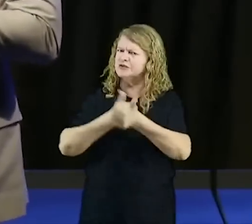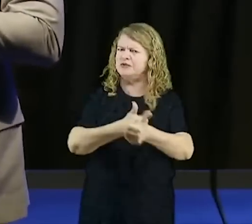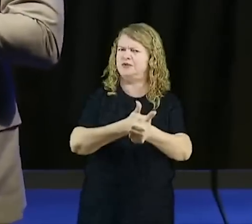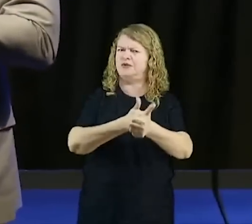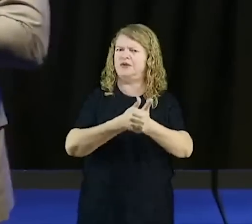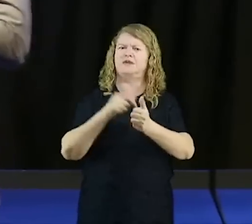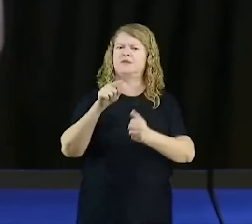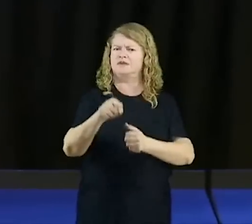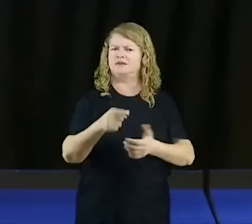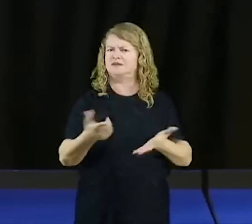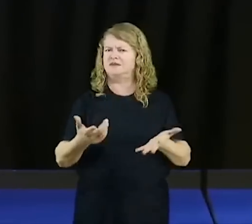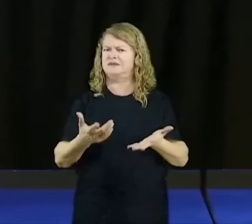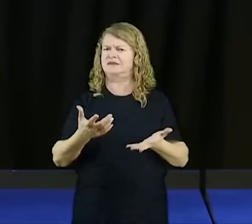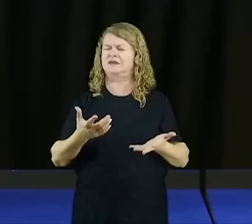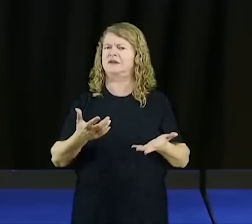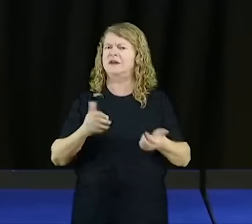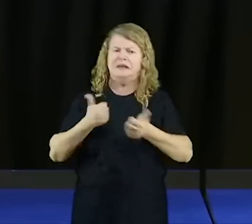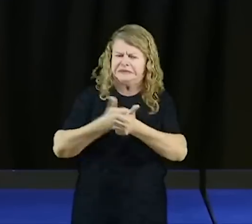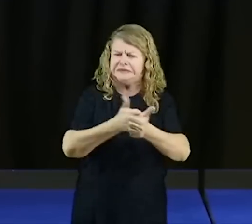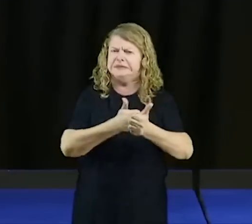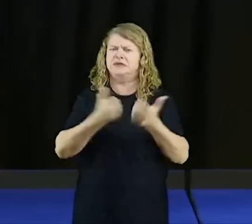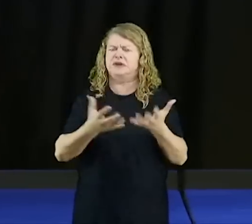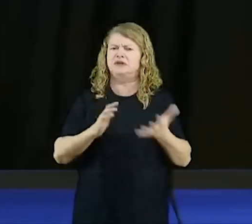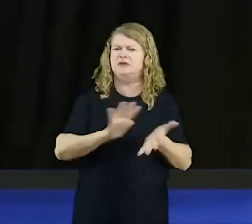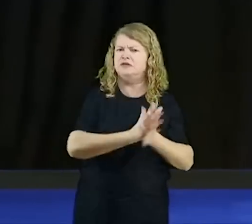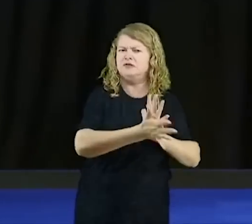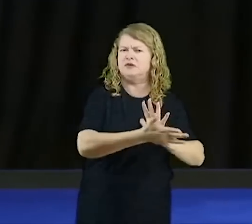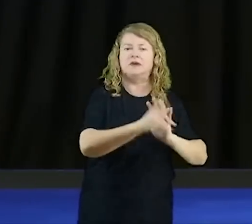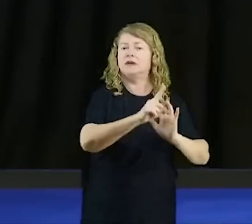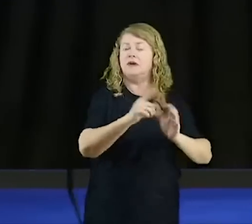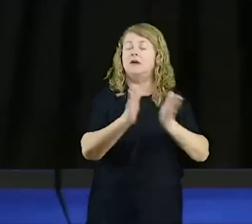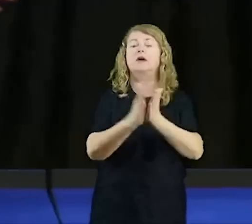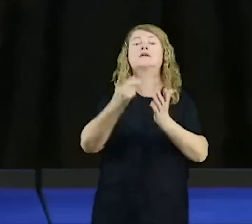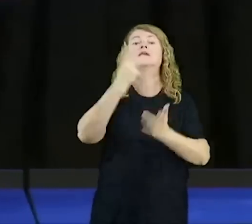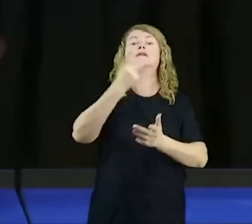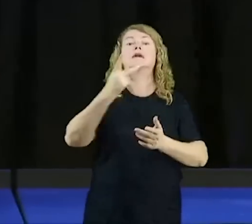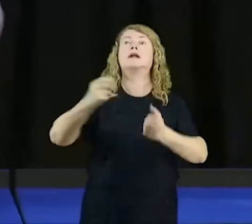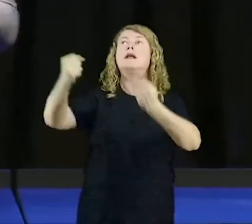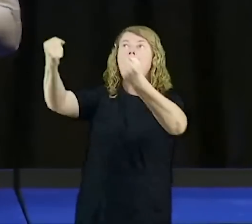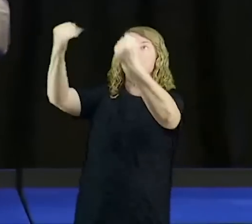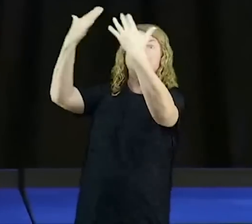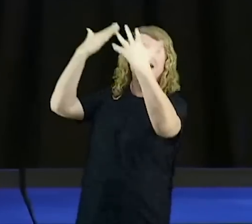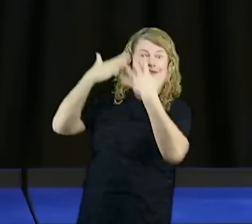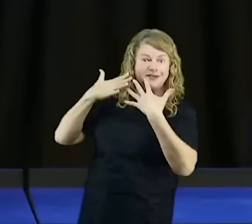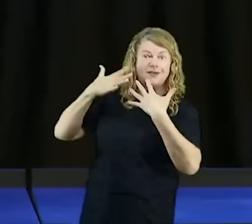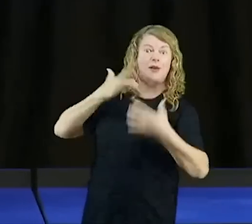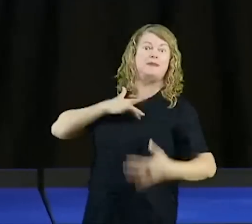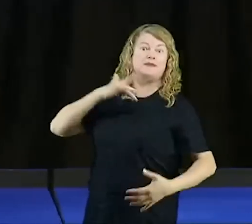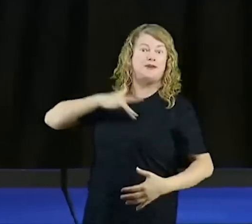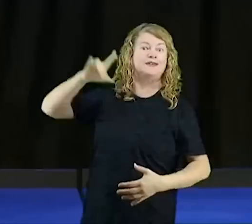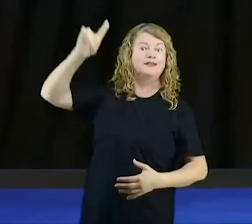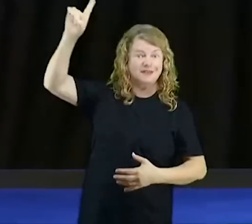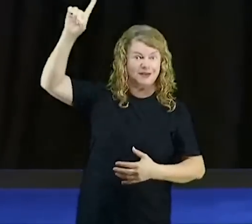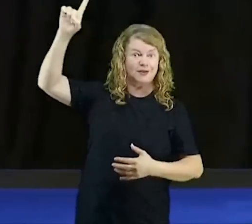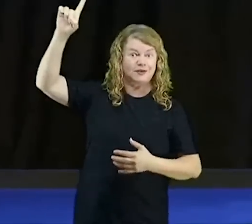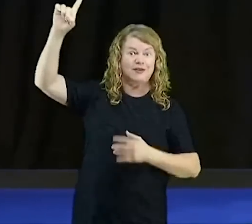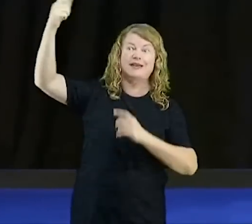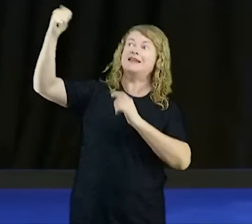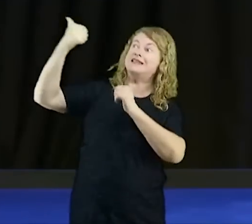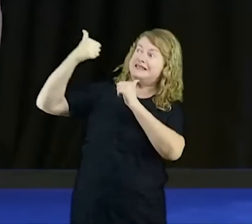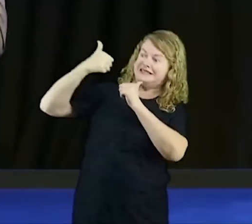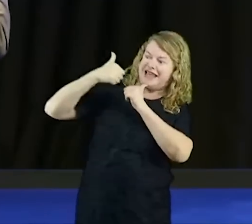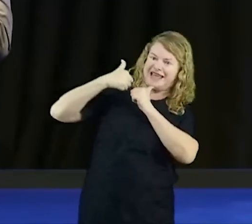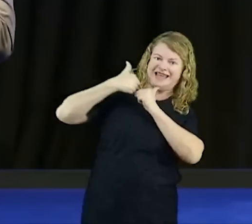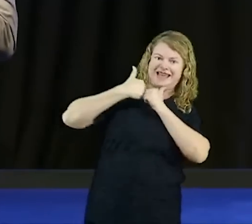A Bíblia diz que a bênção e a misericórdia do Senhor te perseguirão por todos os dias da sua vida. É isso que a Bíblia diz. Então,